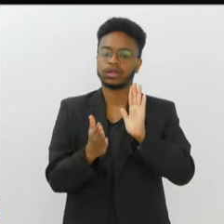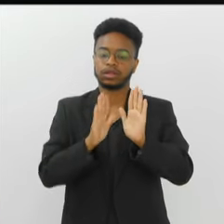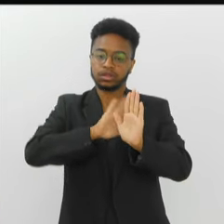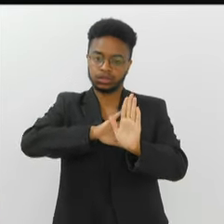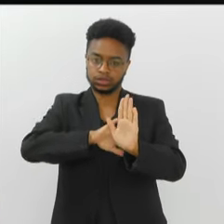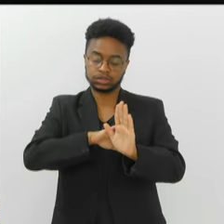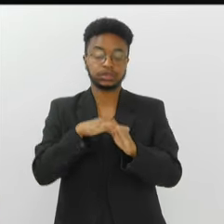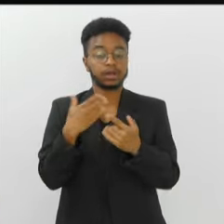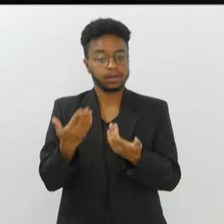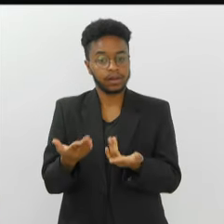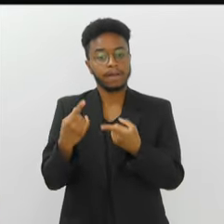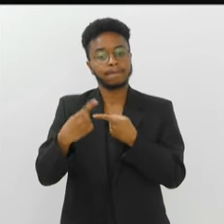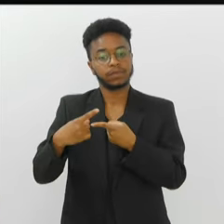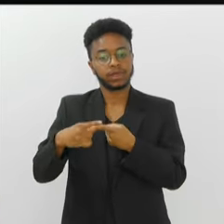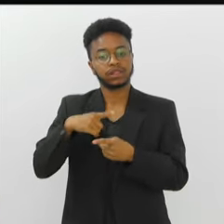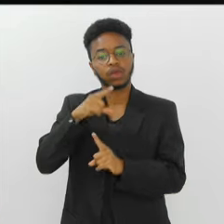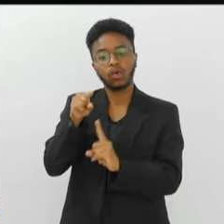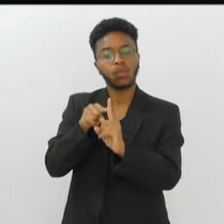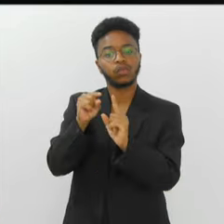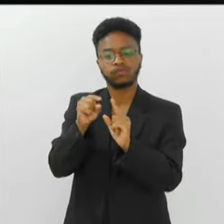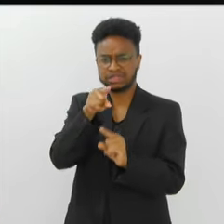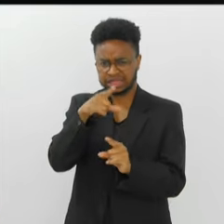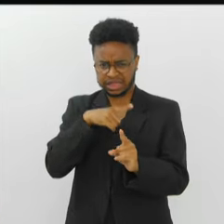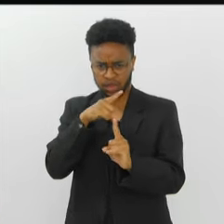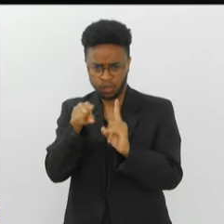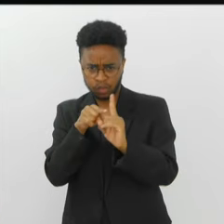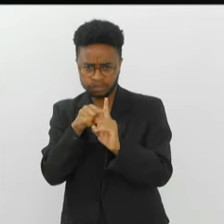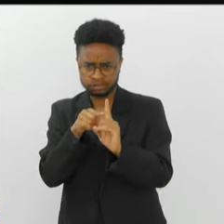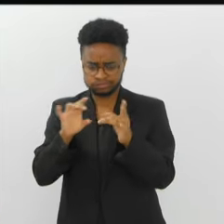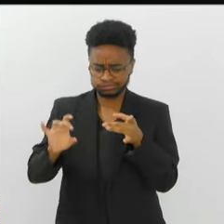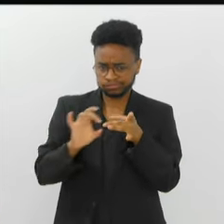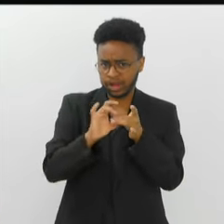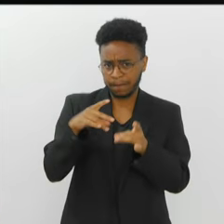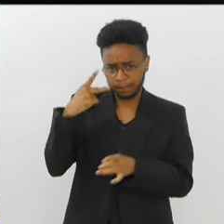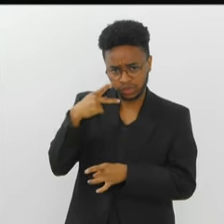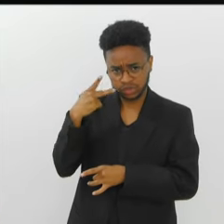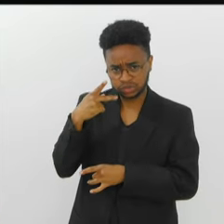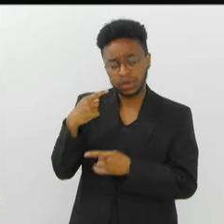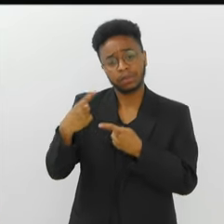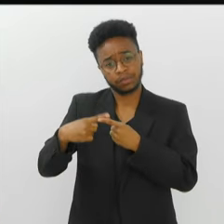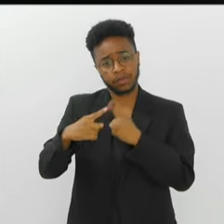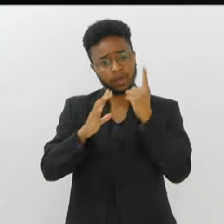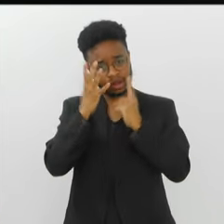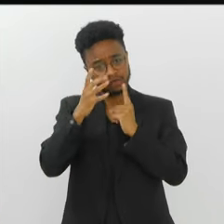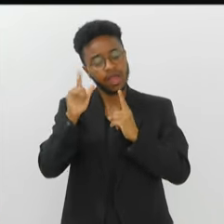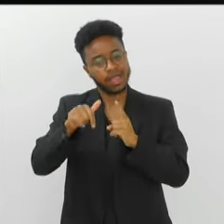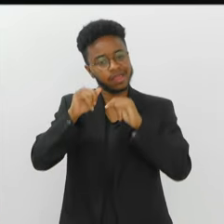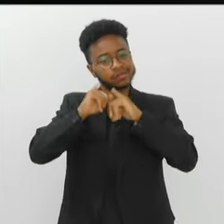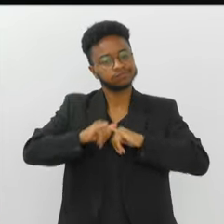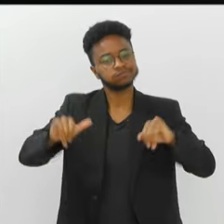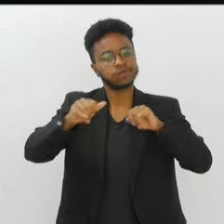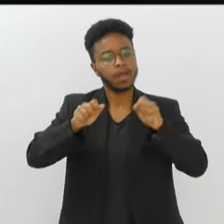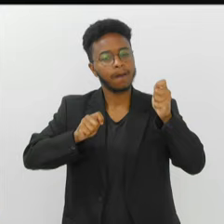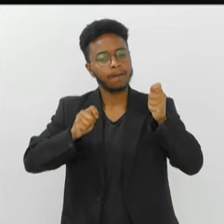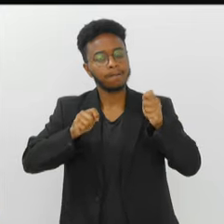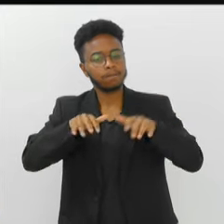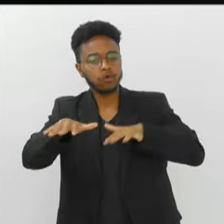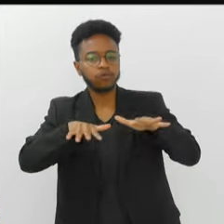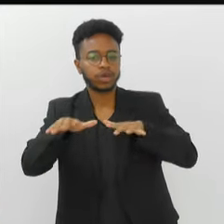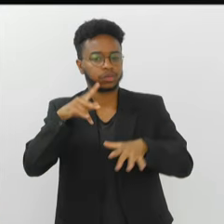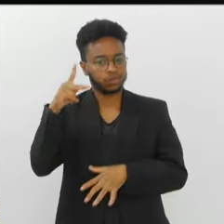ideologias. Você tem essa intenção de trazer também o político, embora o Carnaval seja uma manifestação